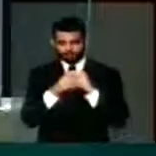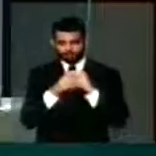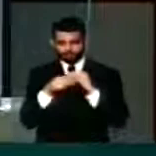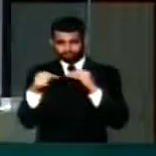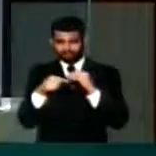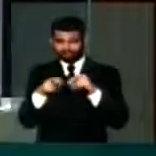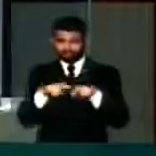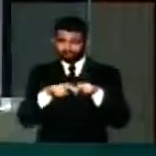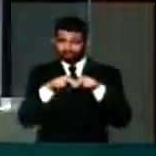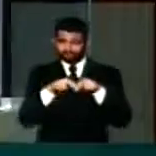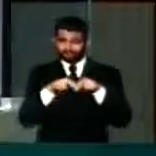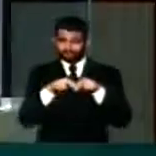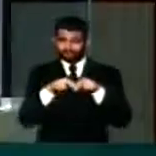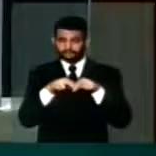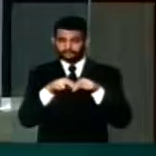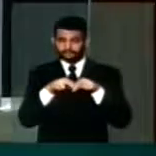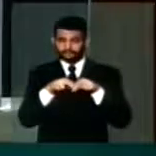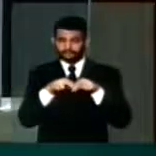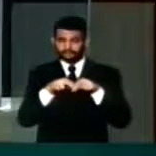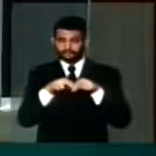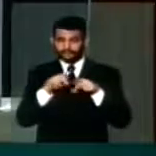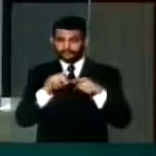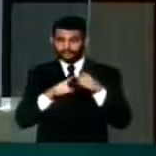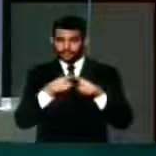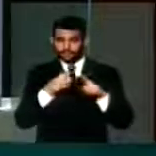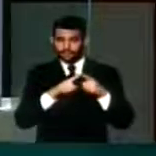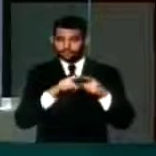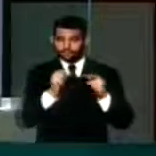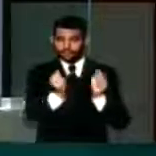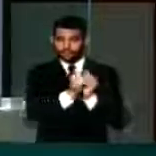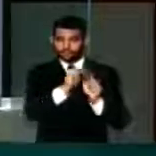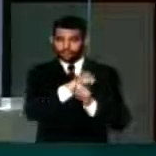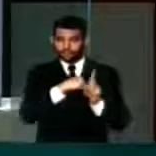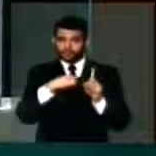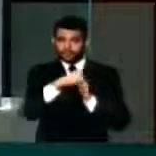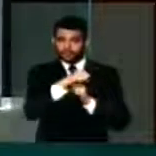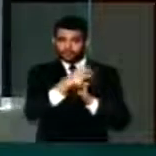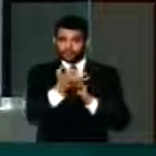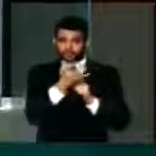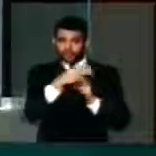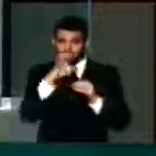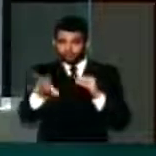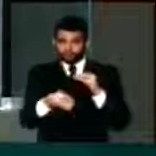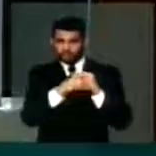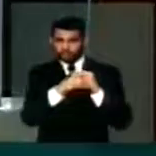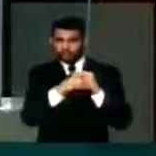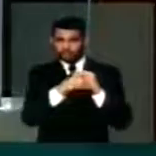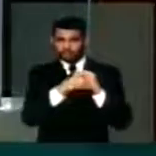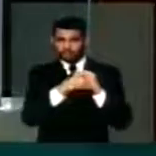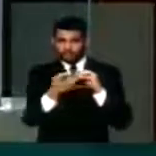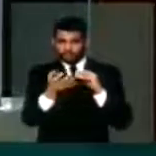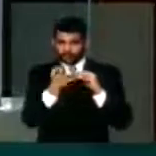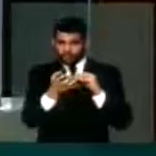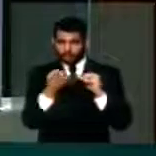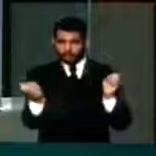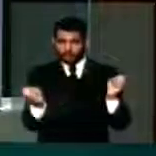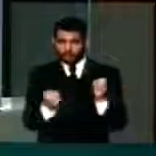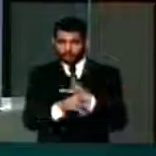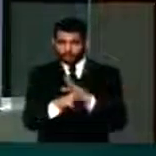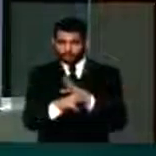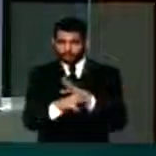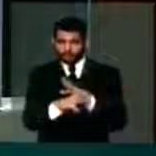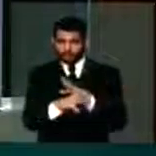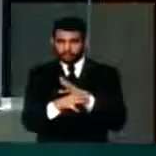ela pelo menos, ela dialoga com a sociedade. Nós queremos as emendas, nós queremos acabar